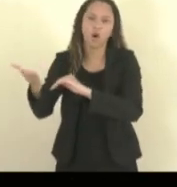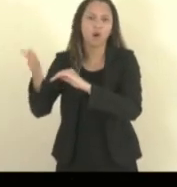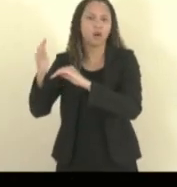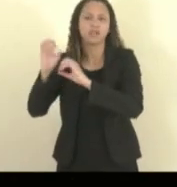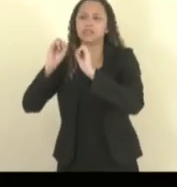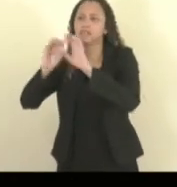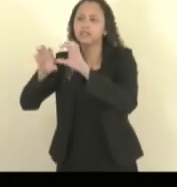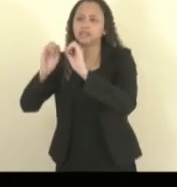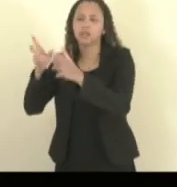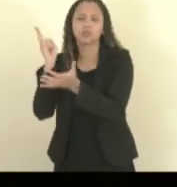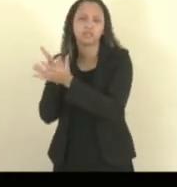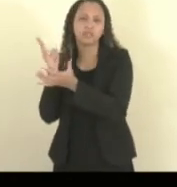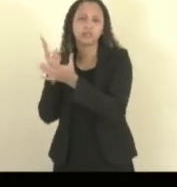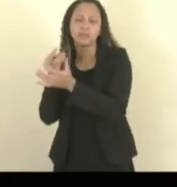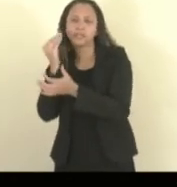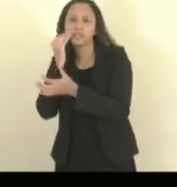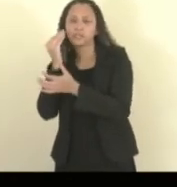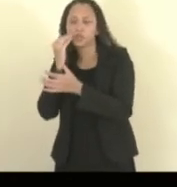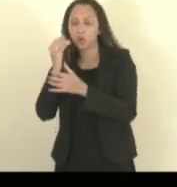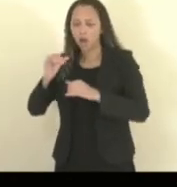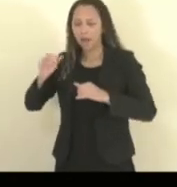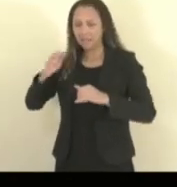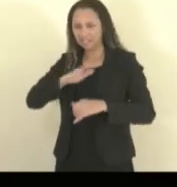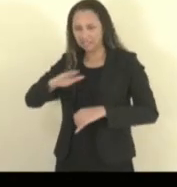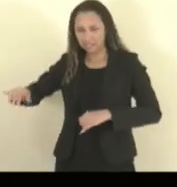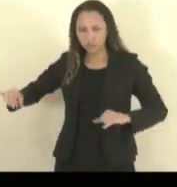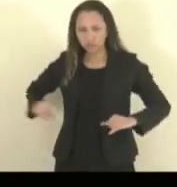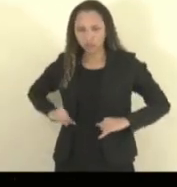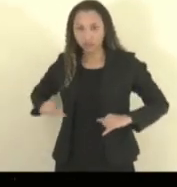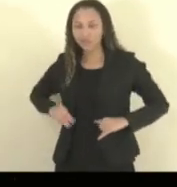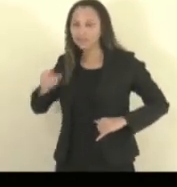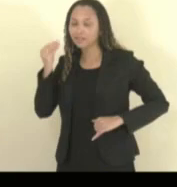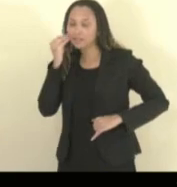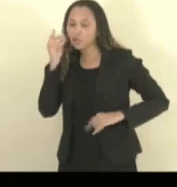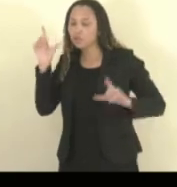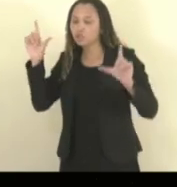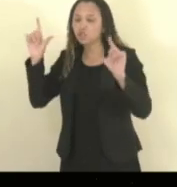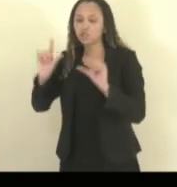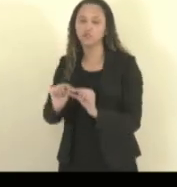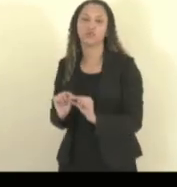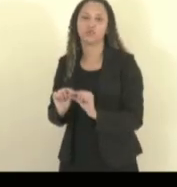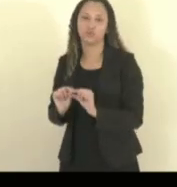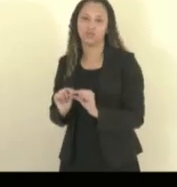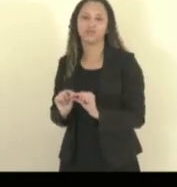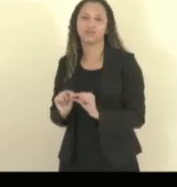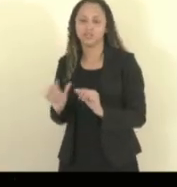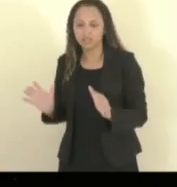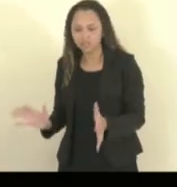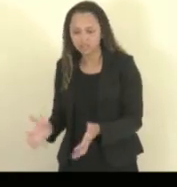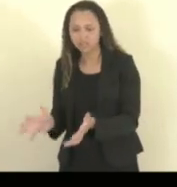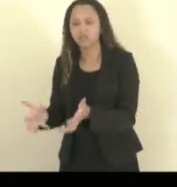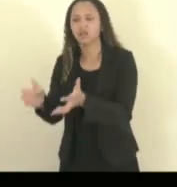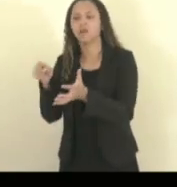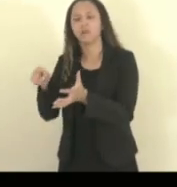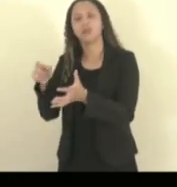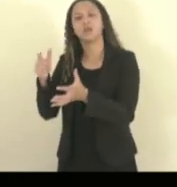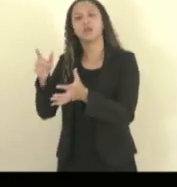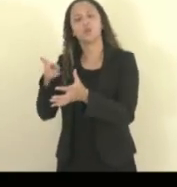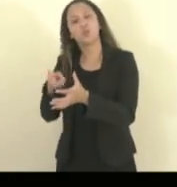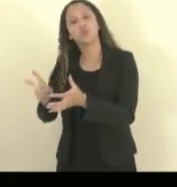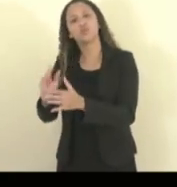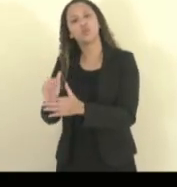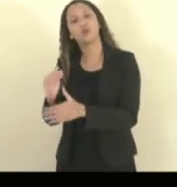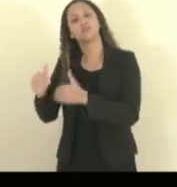tentando amenizar o sofrimento das crianças e orientá-los para que pudessem levar avante